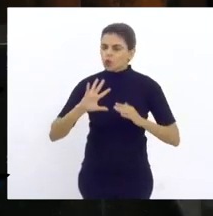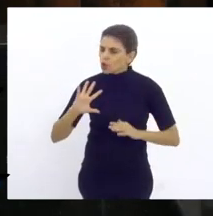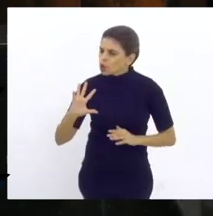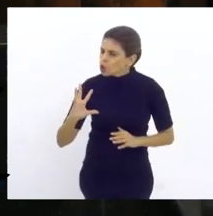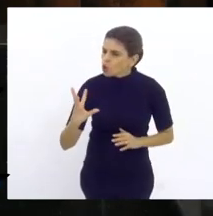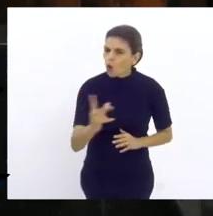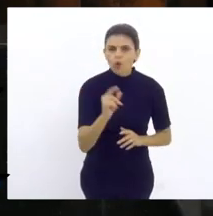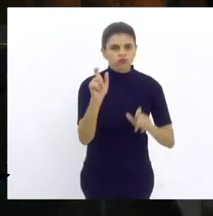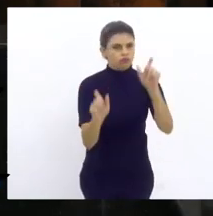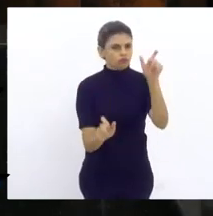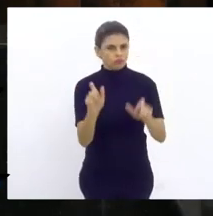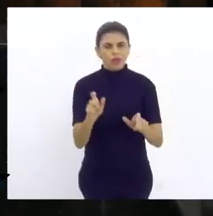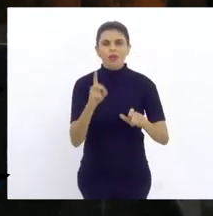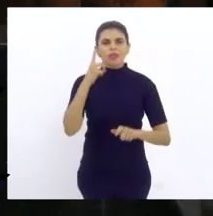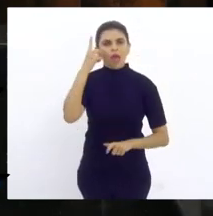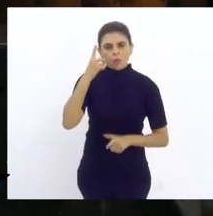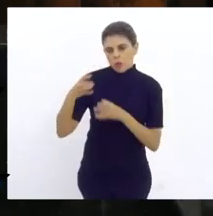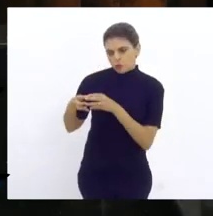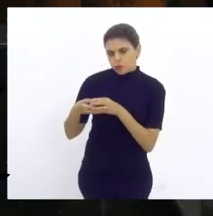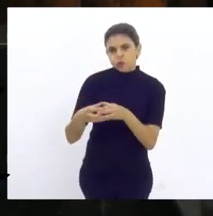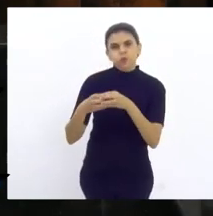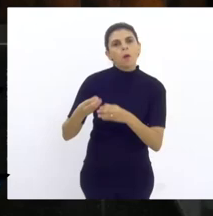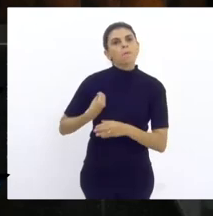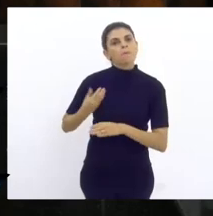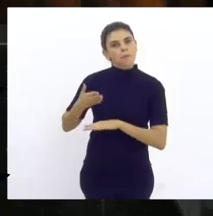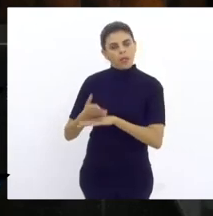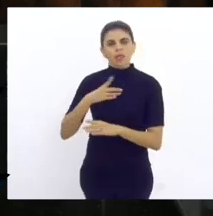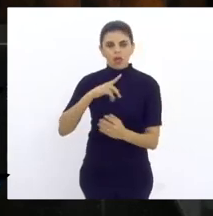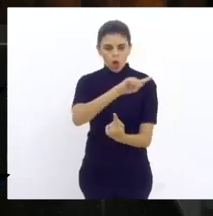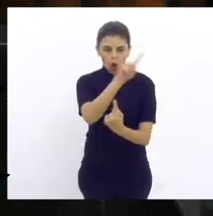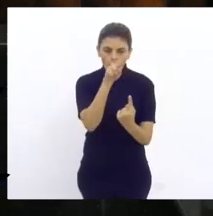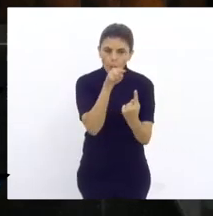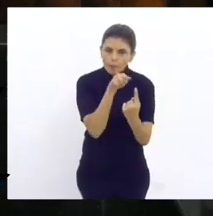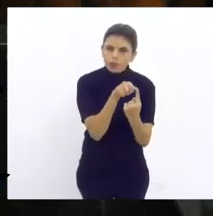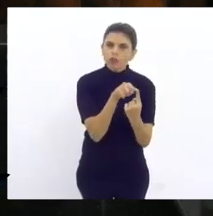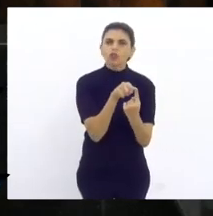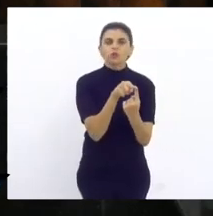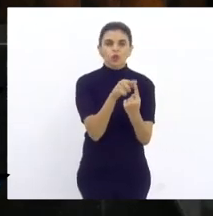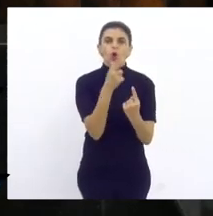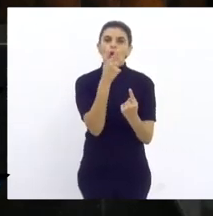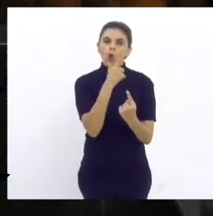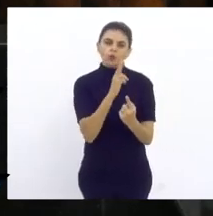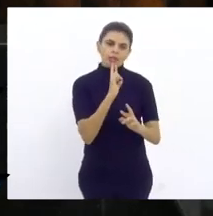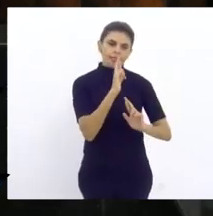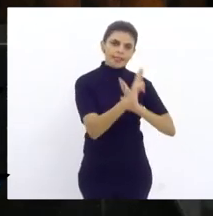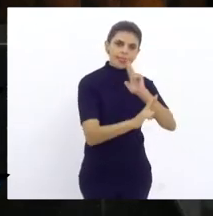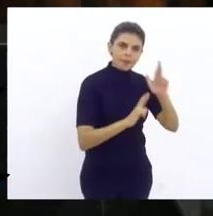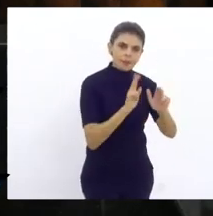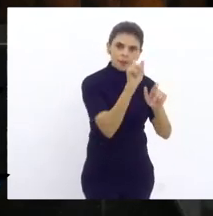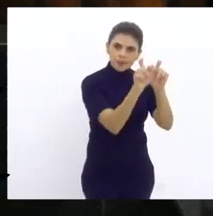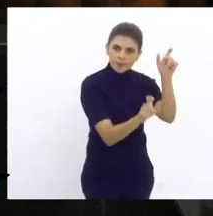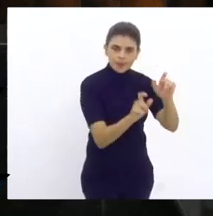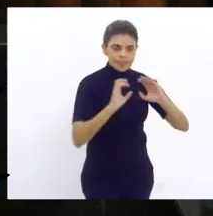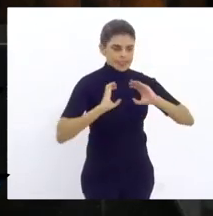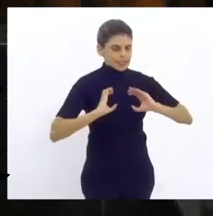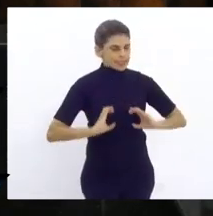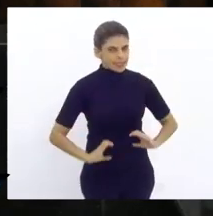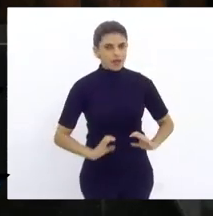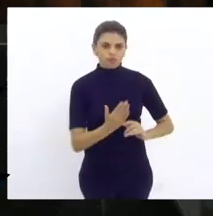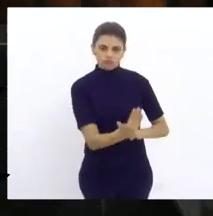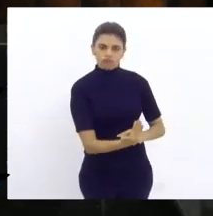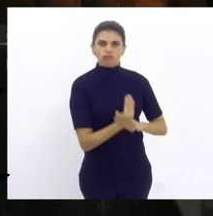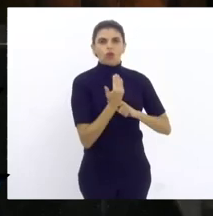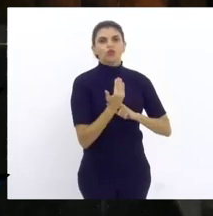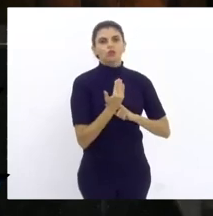os deputados que estão participando, todos os deputados que estão com esse objetivo de devolver a rua ao cidadão de bem, todos os deputados que nos